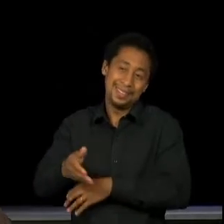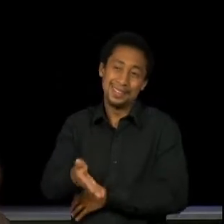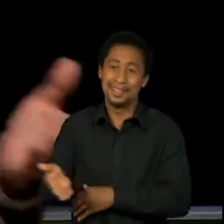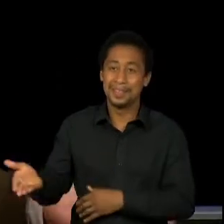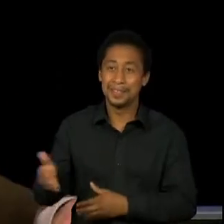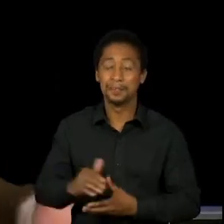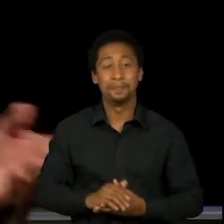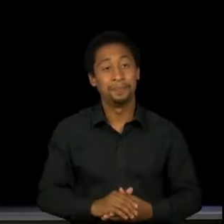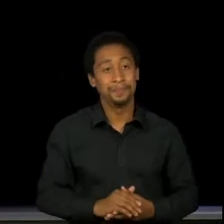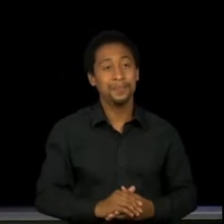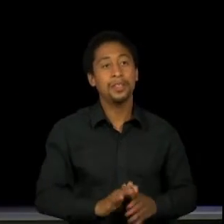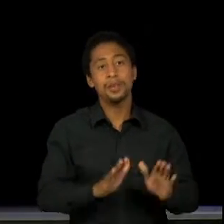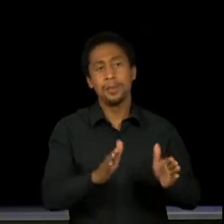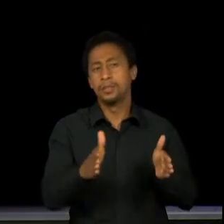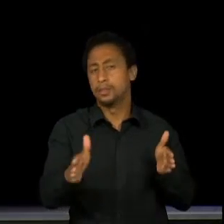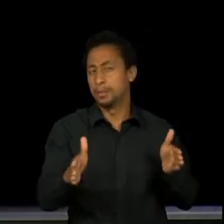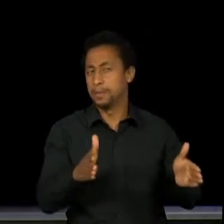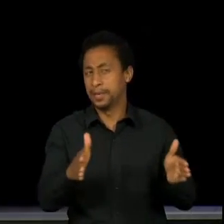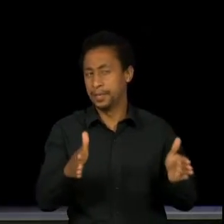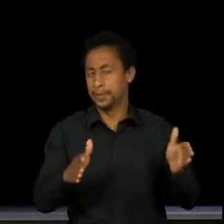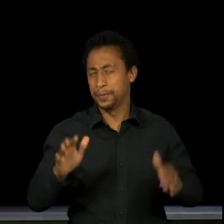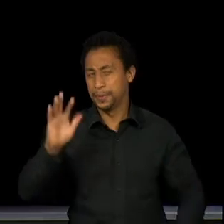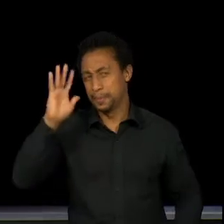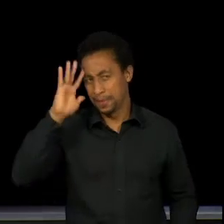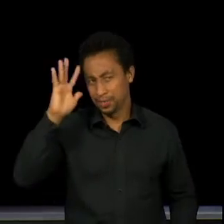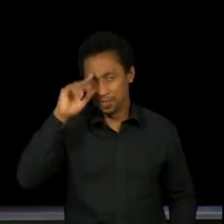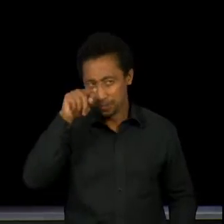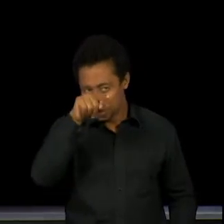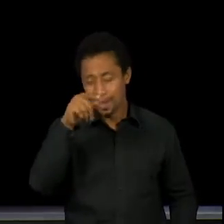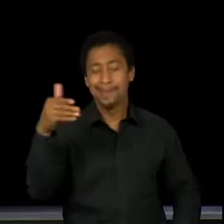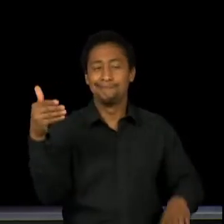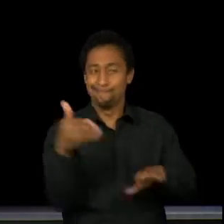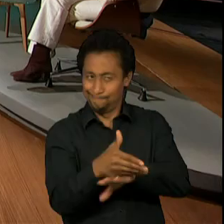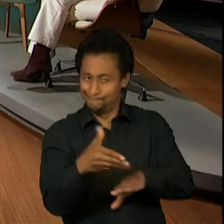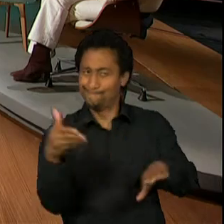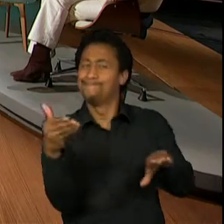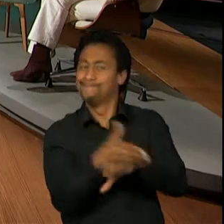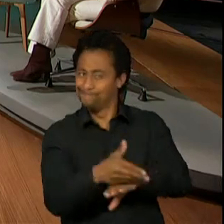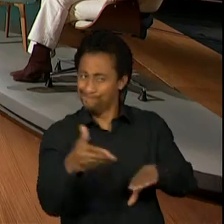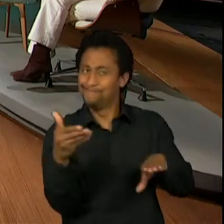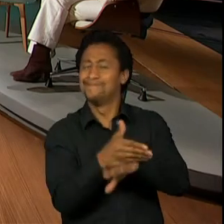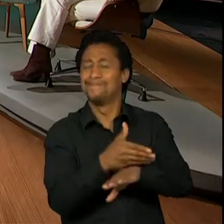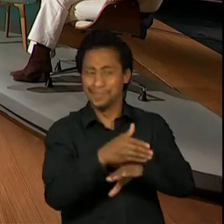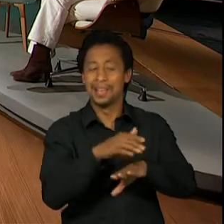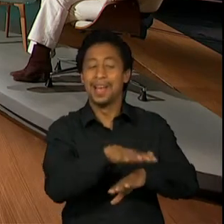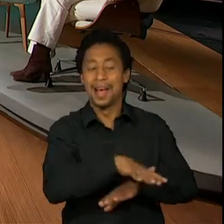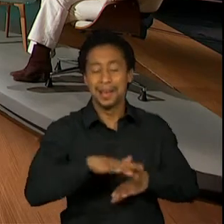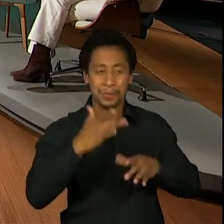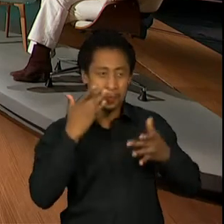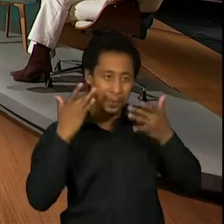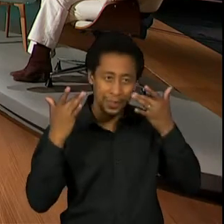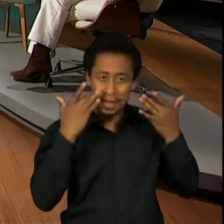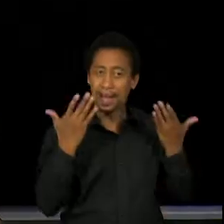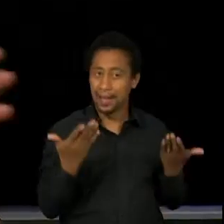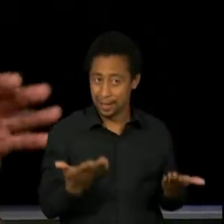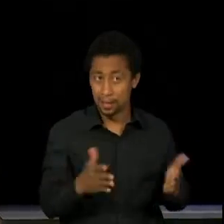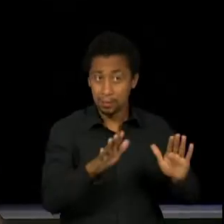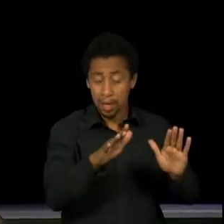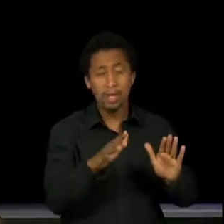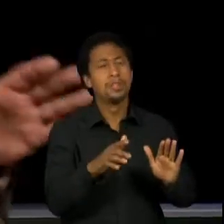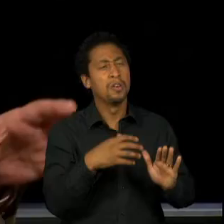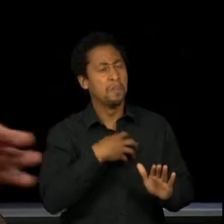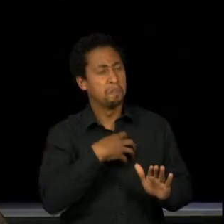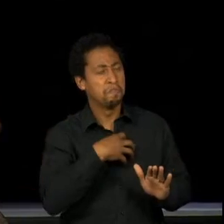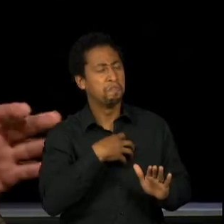período, imagina-se que você passou a frequentar mais teatro, mais salas de espetáculo e tal. Mas você tinha outras atividades,